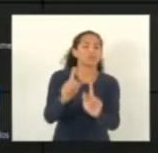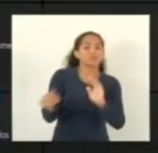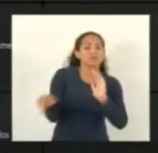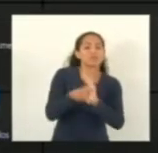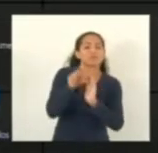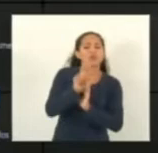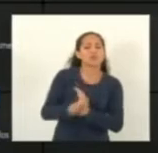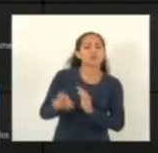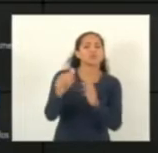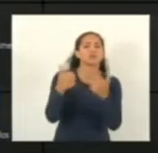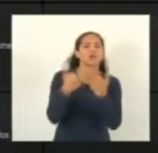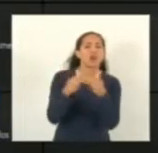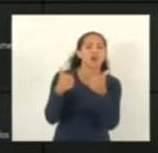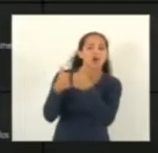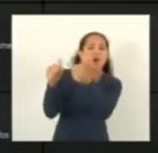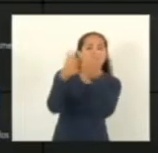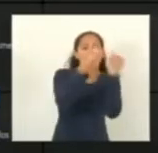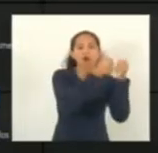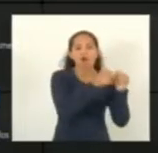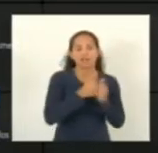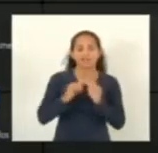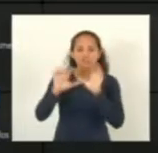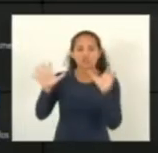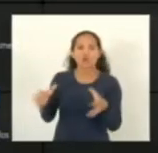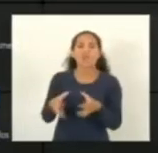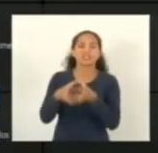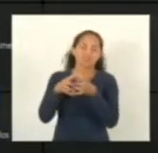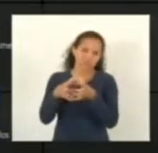transporte público coletivo. Os usuários.